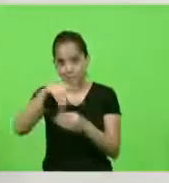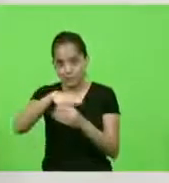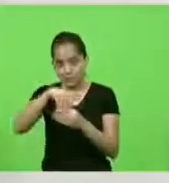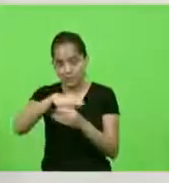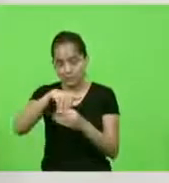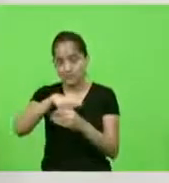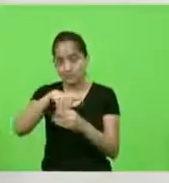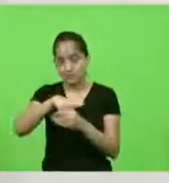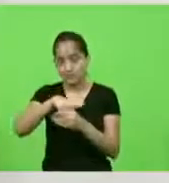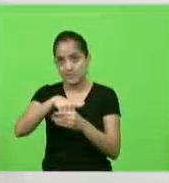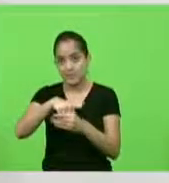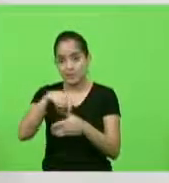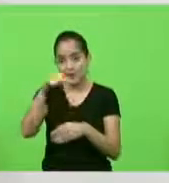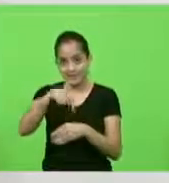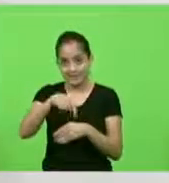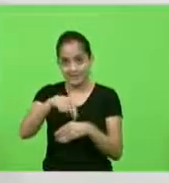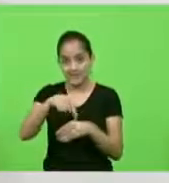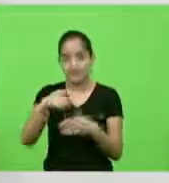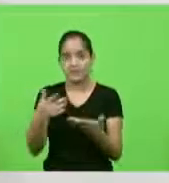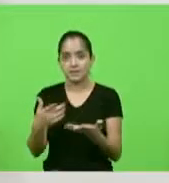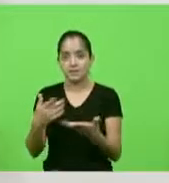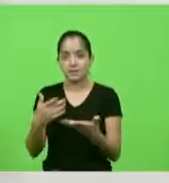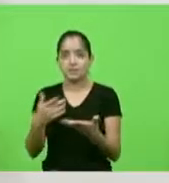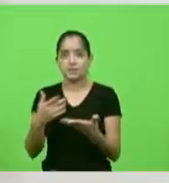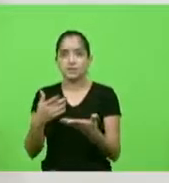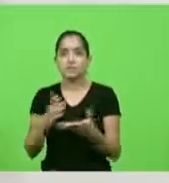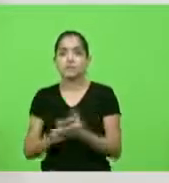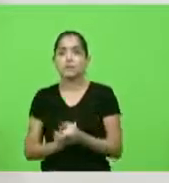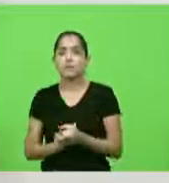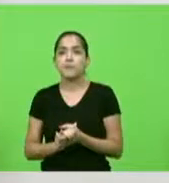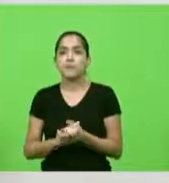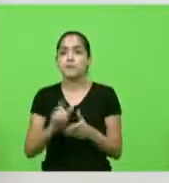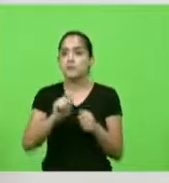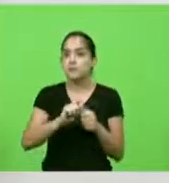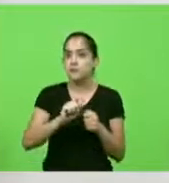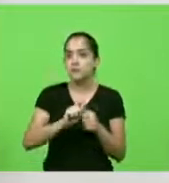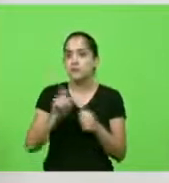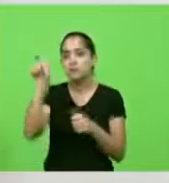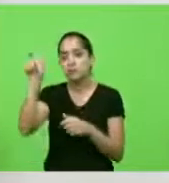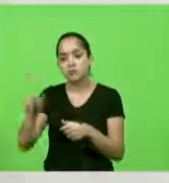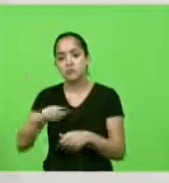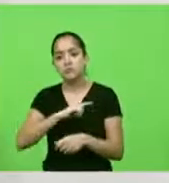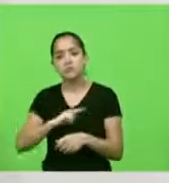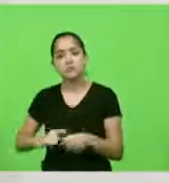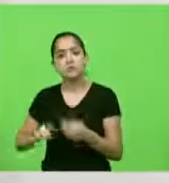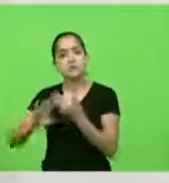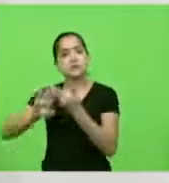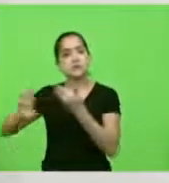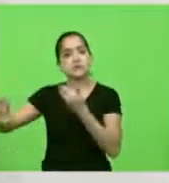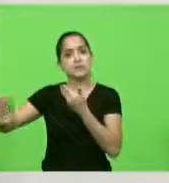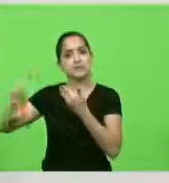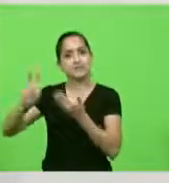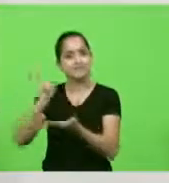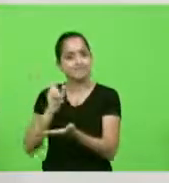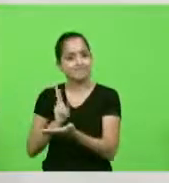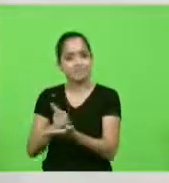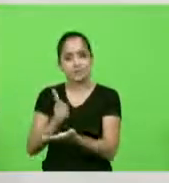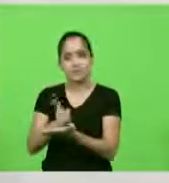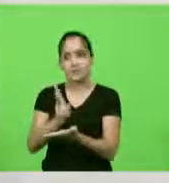no plenário tivesse ocorrido e então o governador seria afastado definitivamente